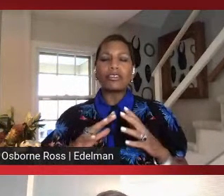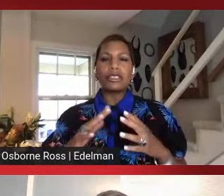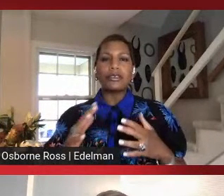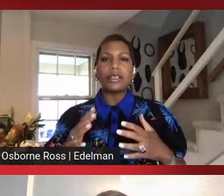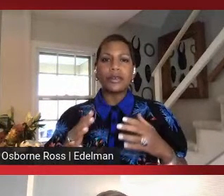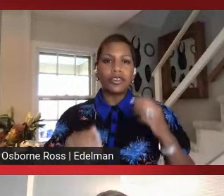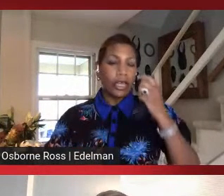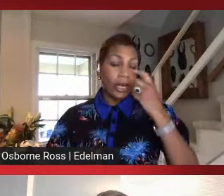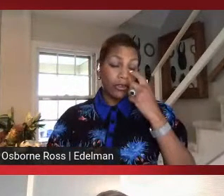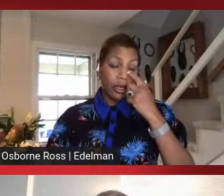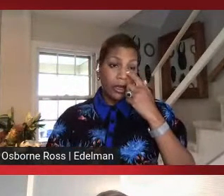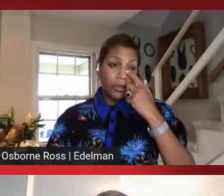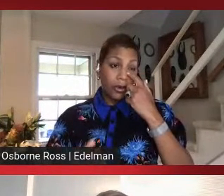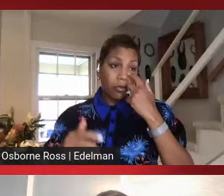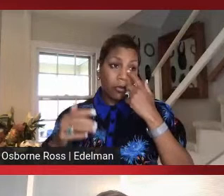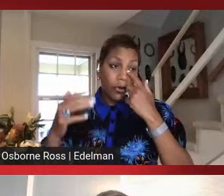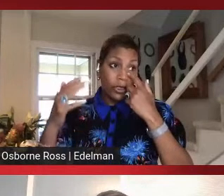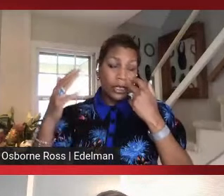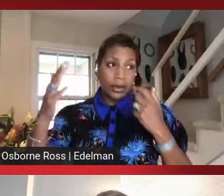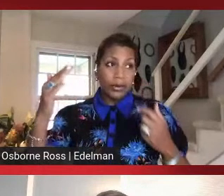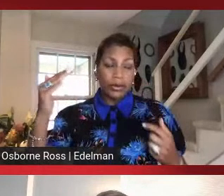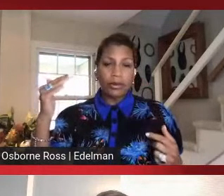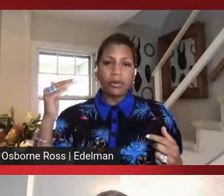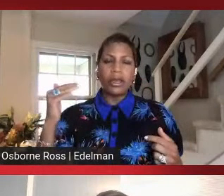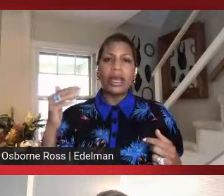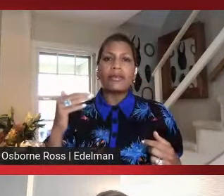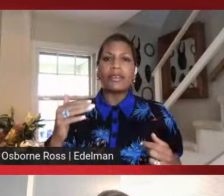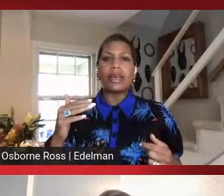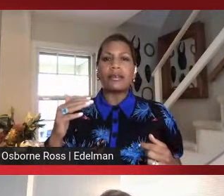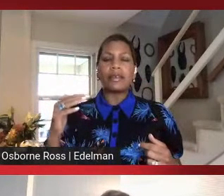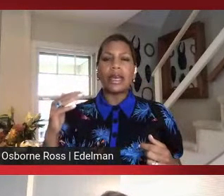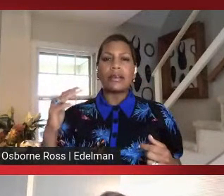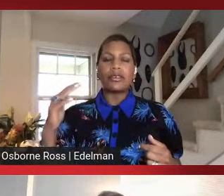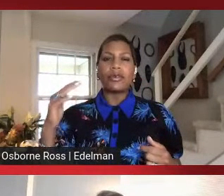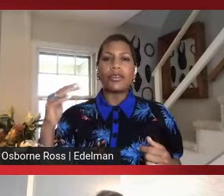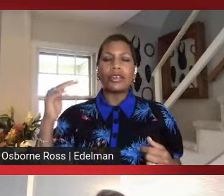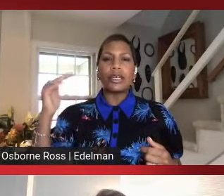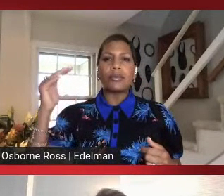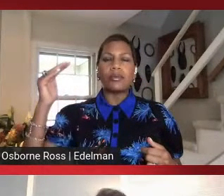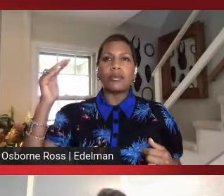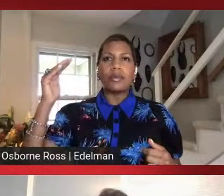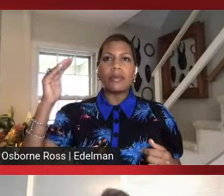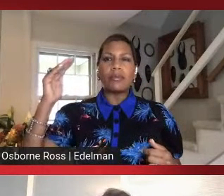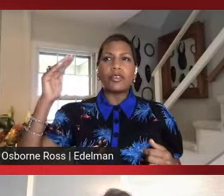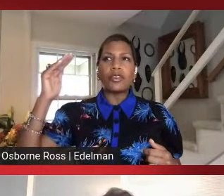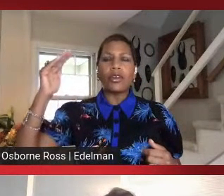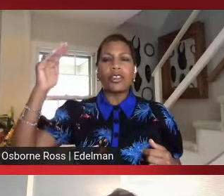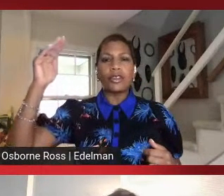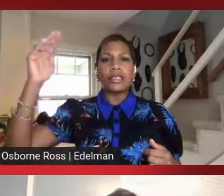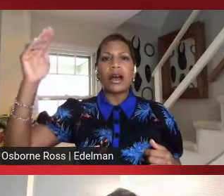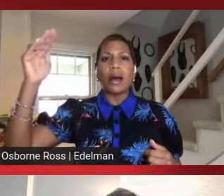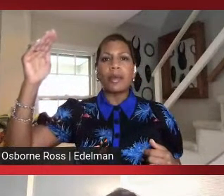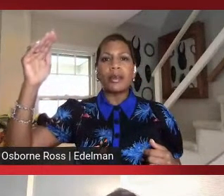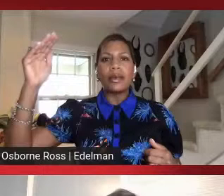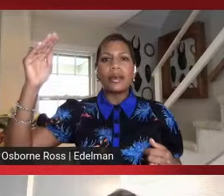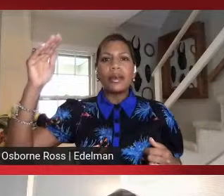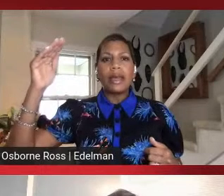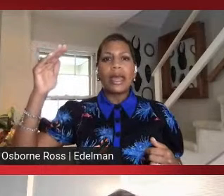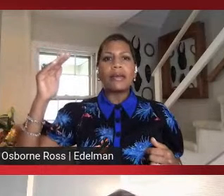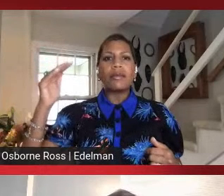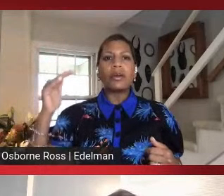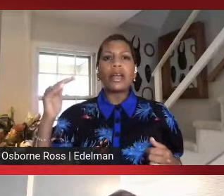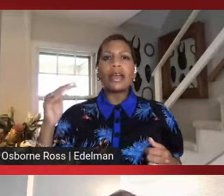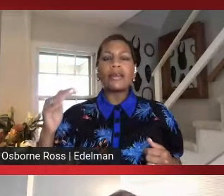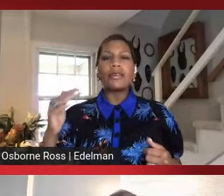quem é responsável e quem é fazer a mudança. Então, por anos, nós falamos que diversidade